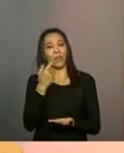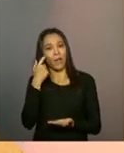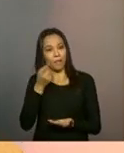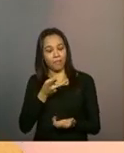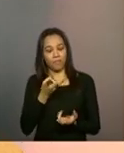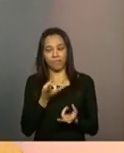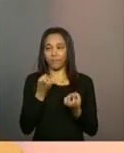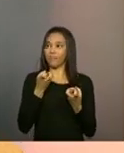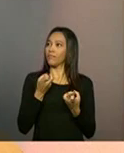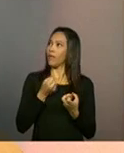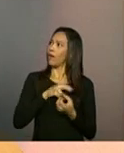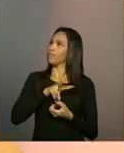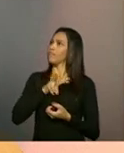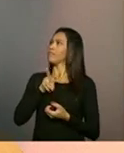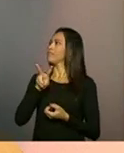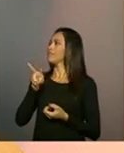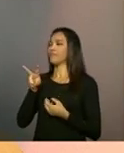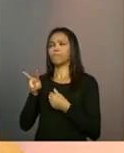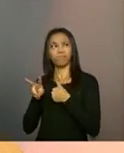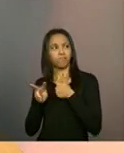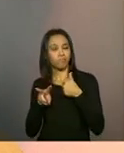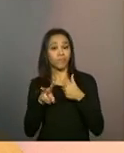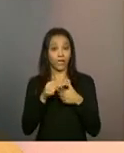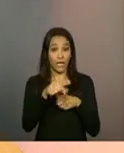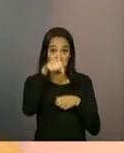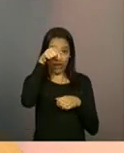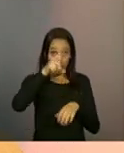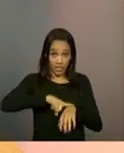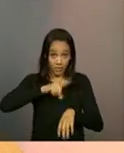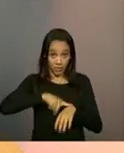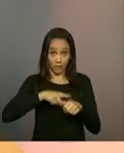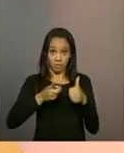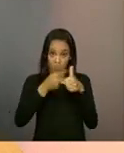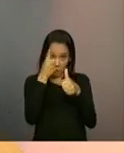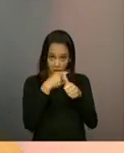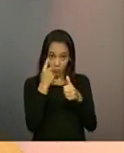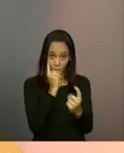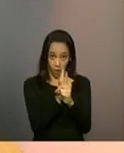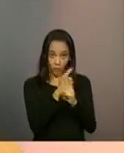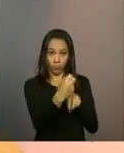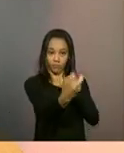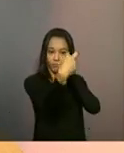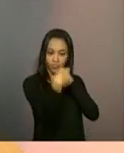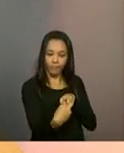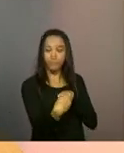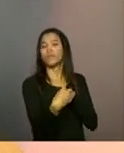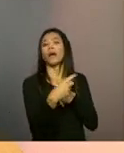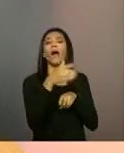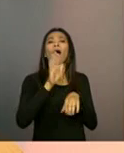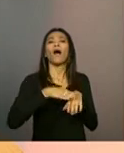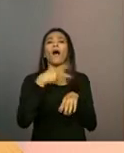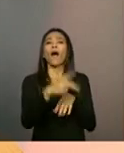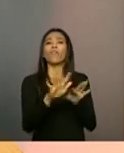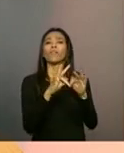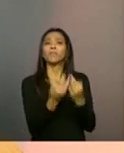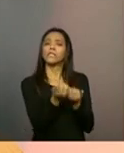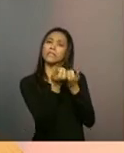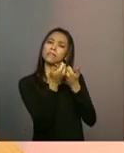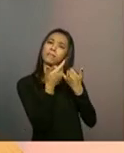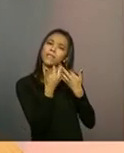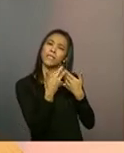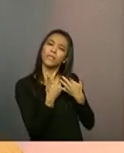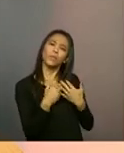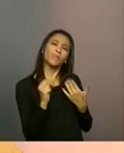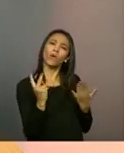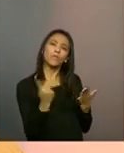usuário sobre o CRAS, né? Na acolhida, é o momento em que a família coloca as suas necessidades, o que a levou a